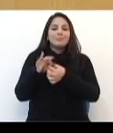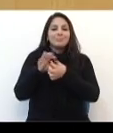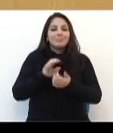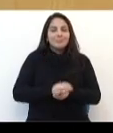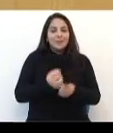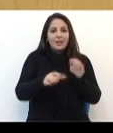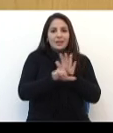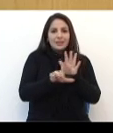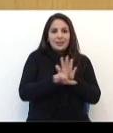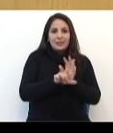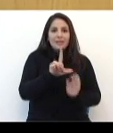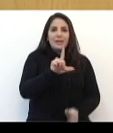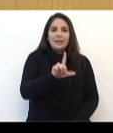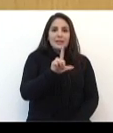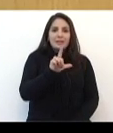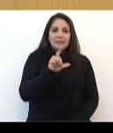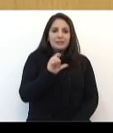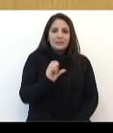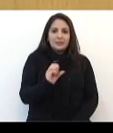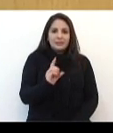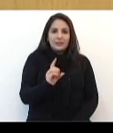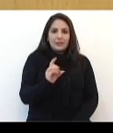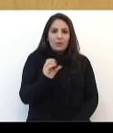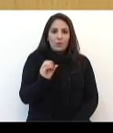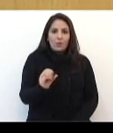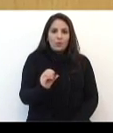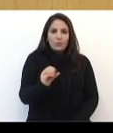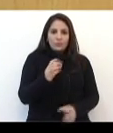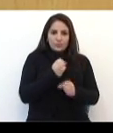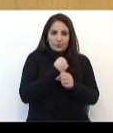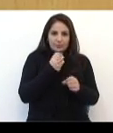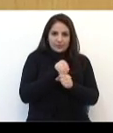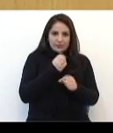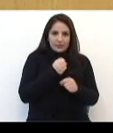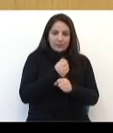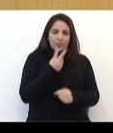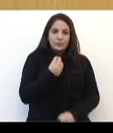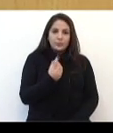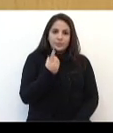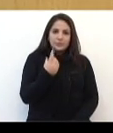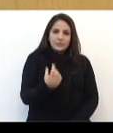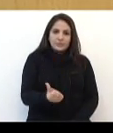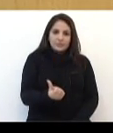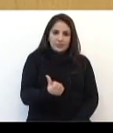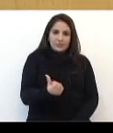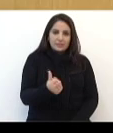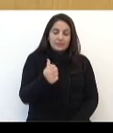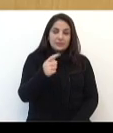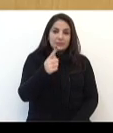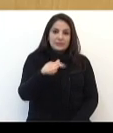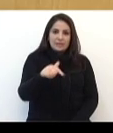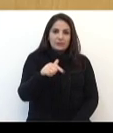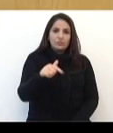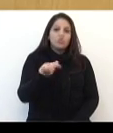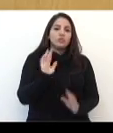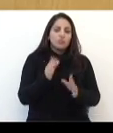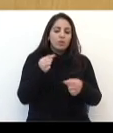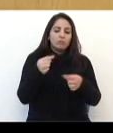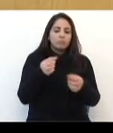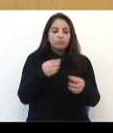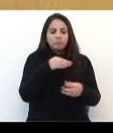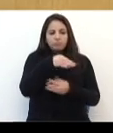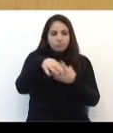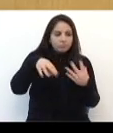A Lei de Diretrizes Orçamentárias para 2017 já tramita na Câmara de Vereadores. No